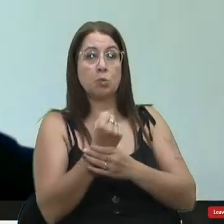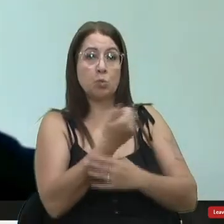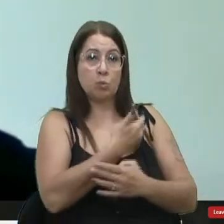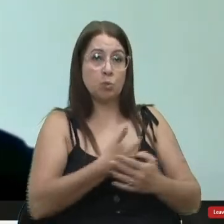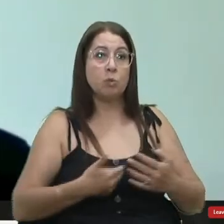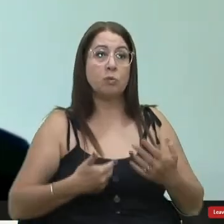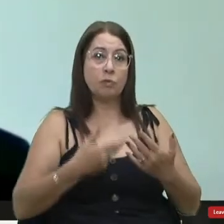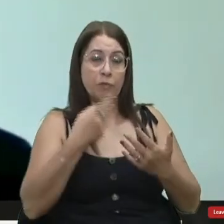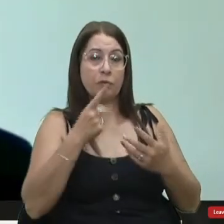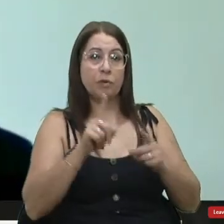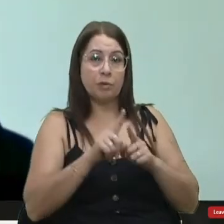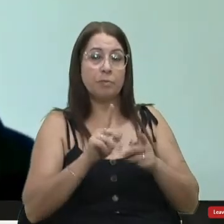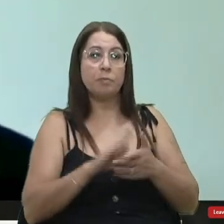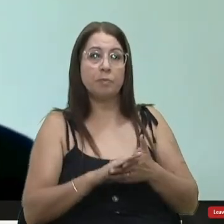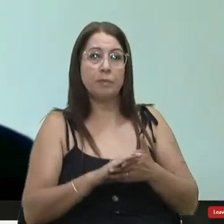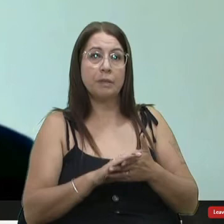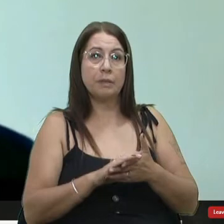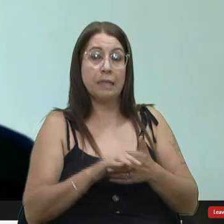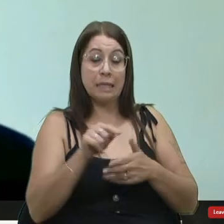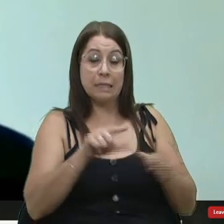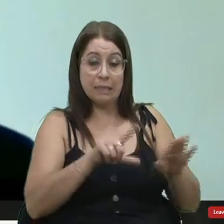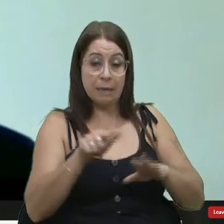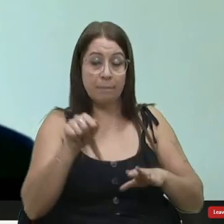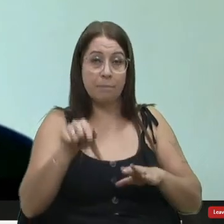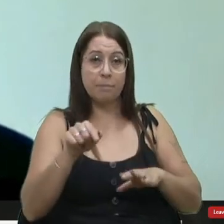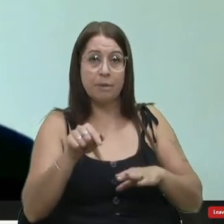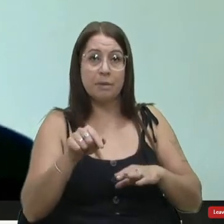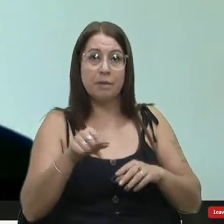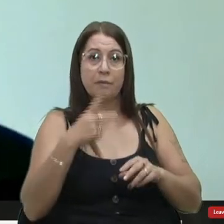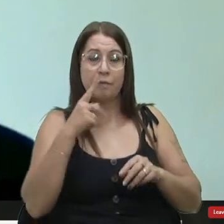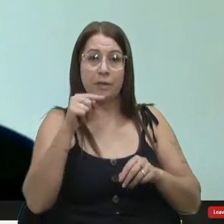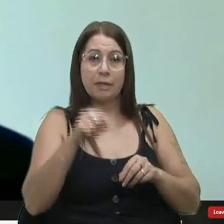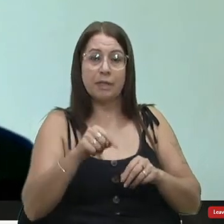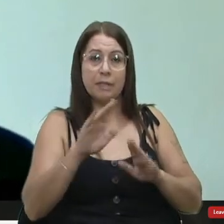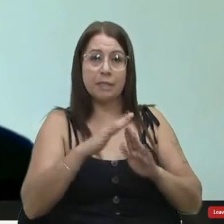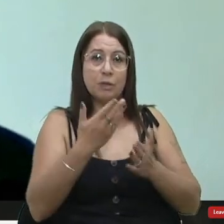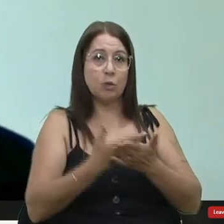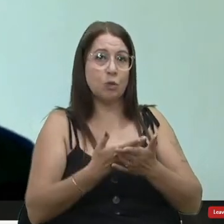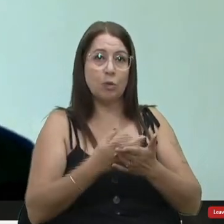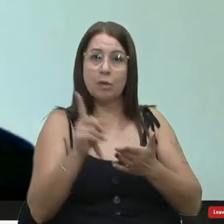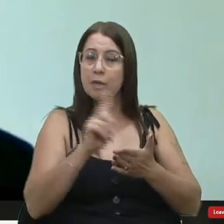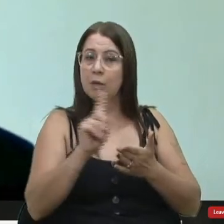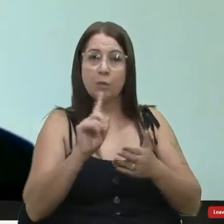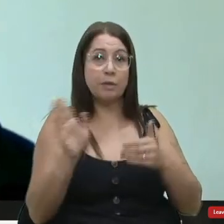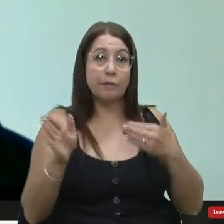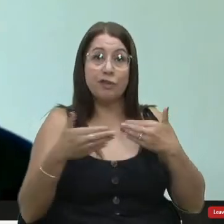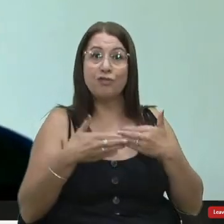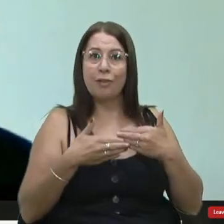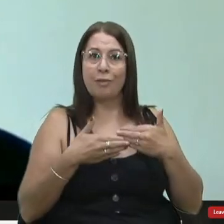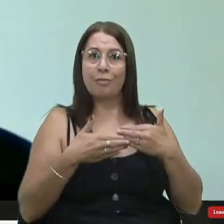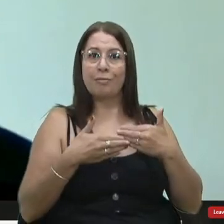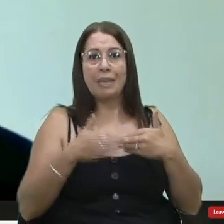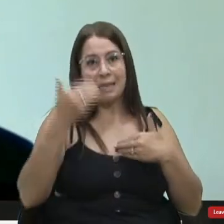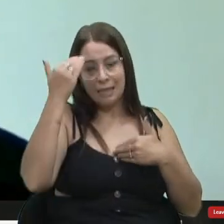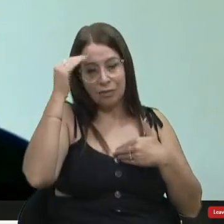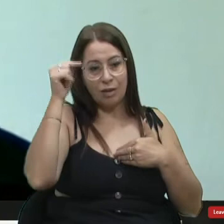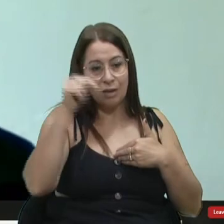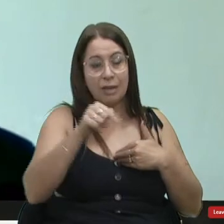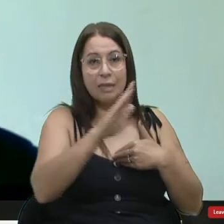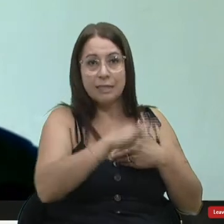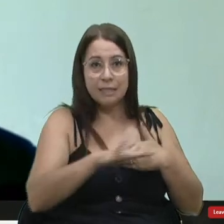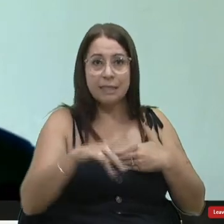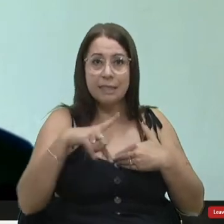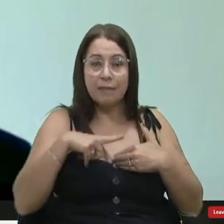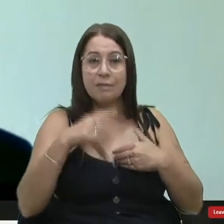acabou de, de, de, nessa semana decretar que essas escolas não seriam fechadas que entendia que ali as crianças